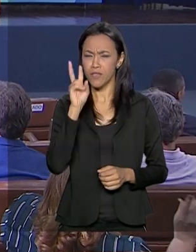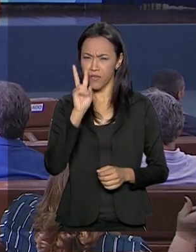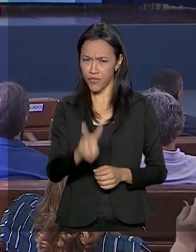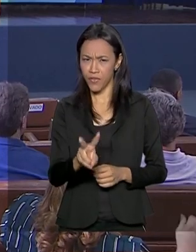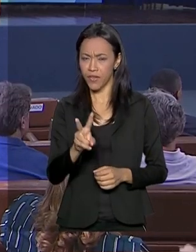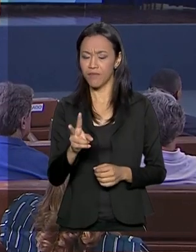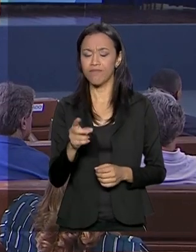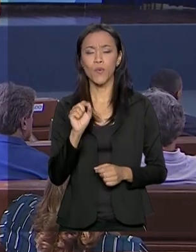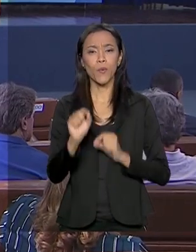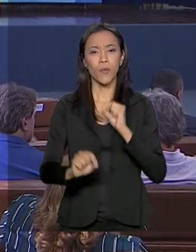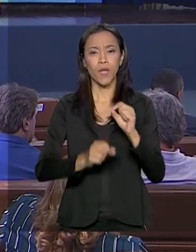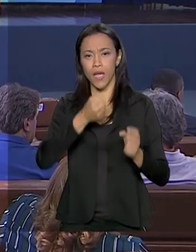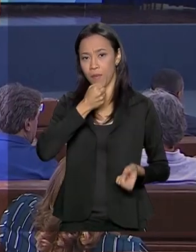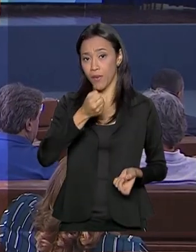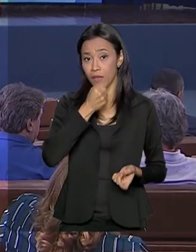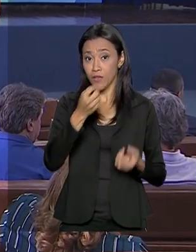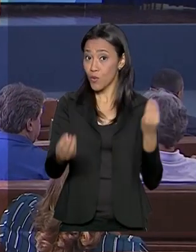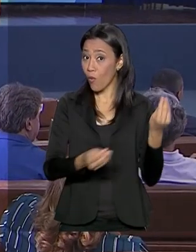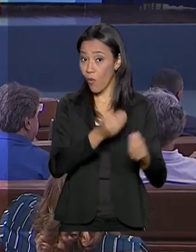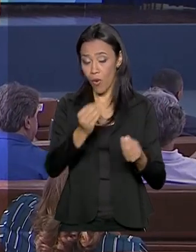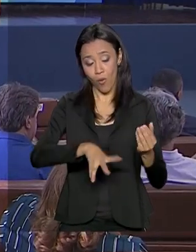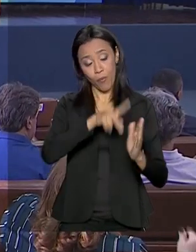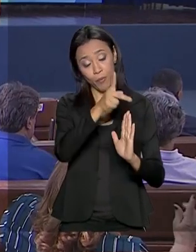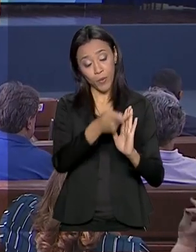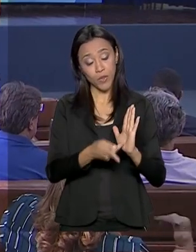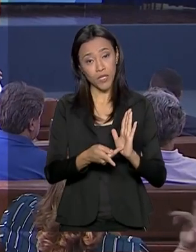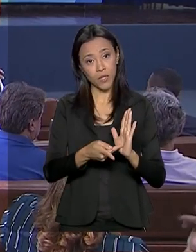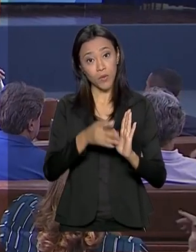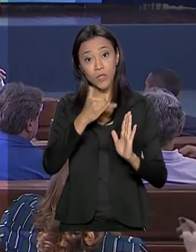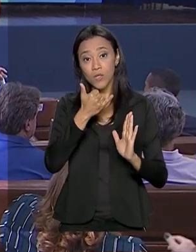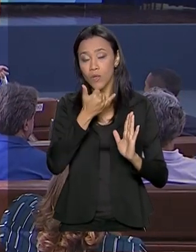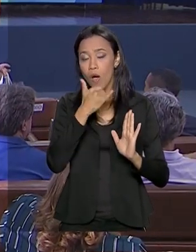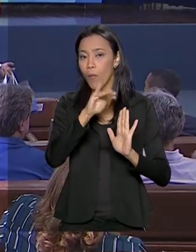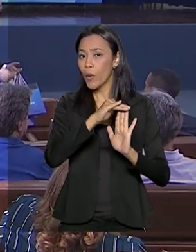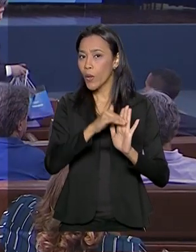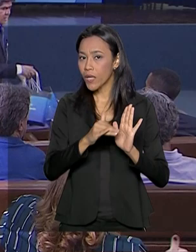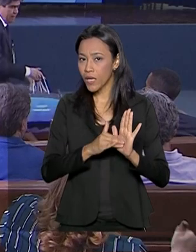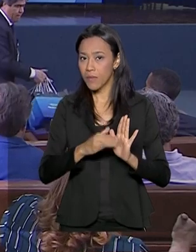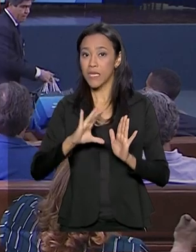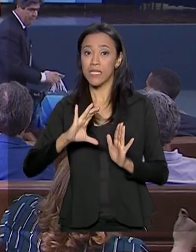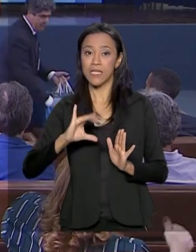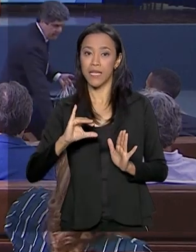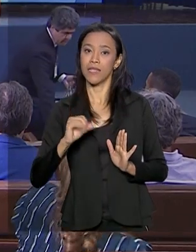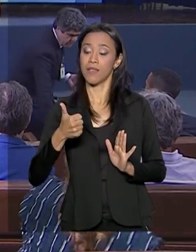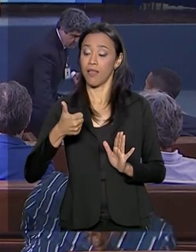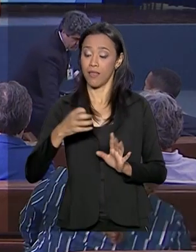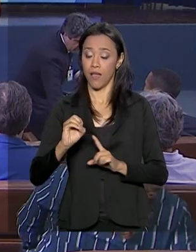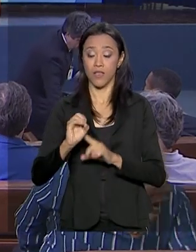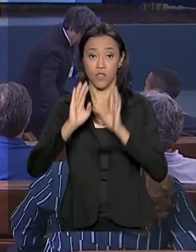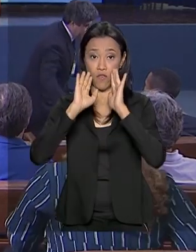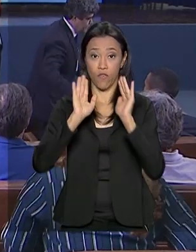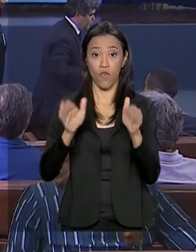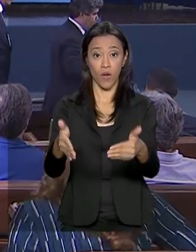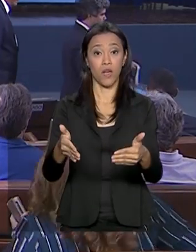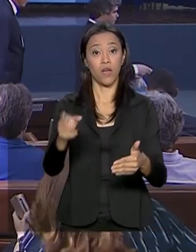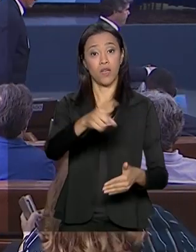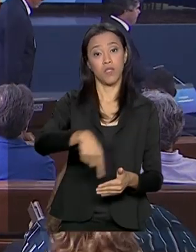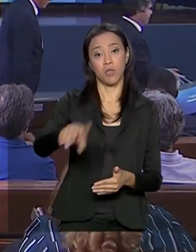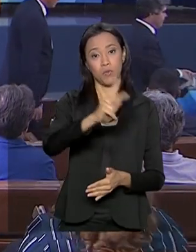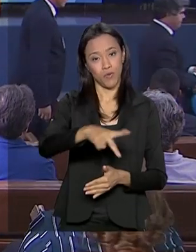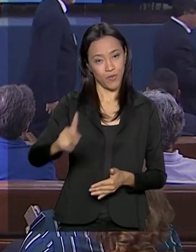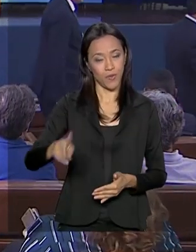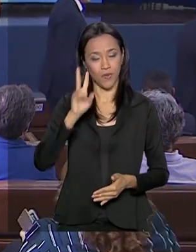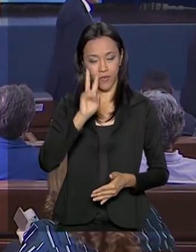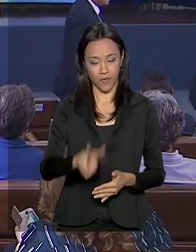reportagem agora como funciona o projeto, o programa Ciência é 10, voltado para professores do ensino fundamental.